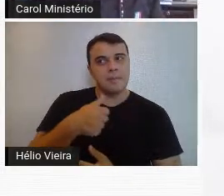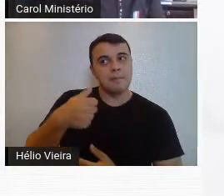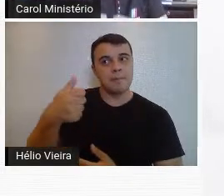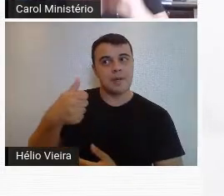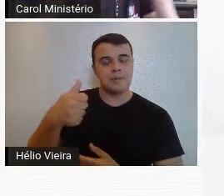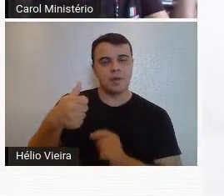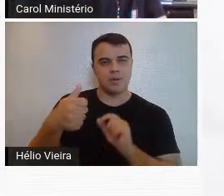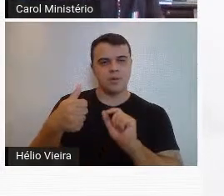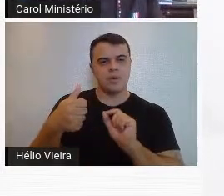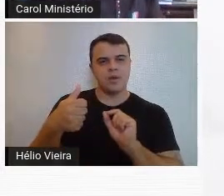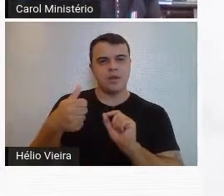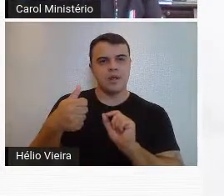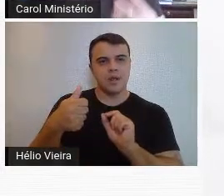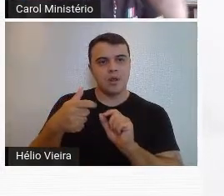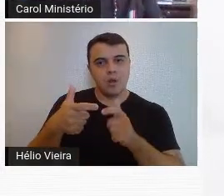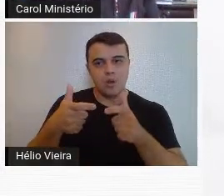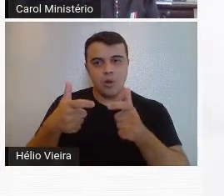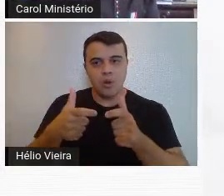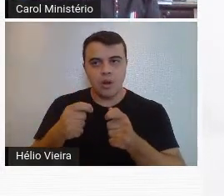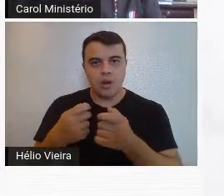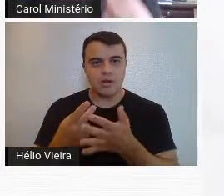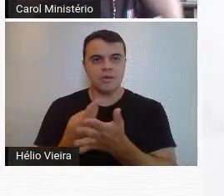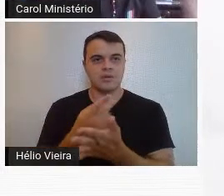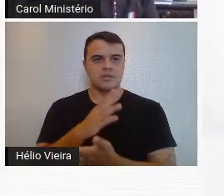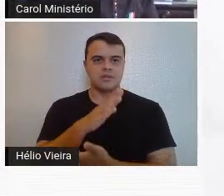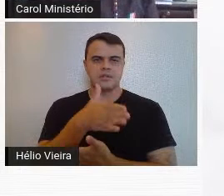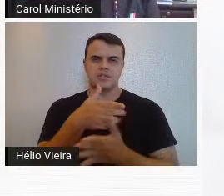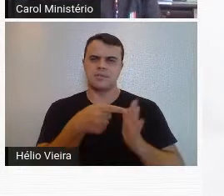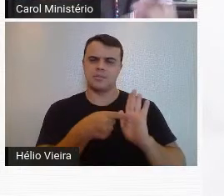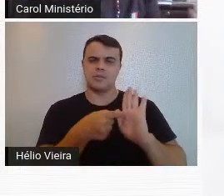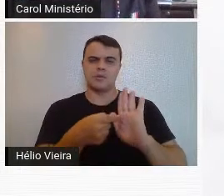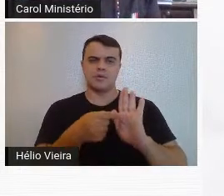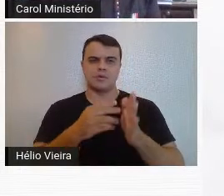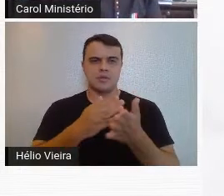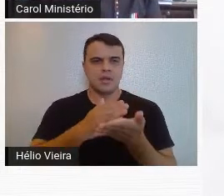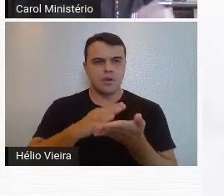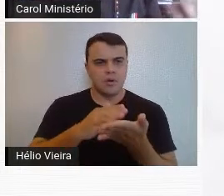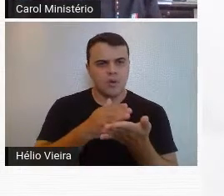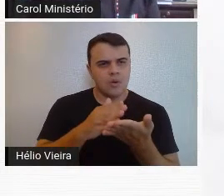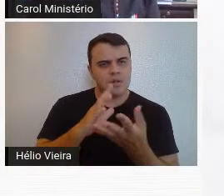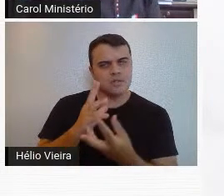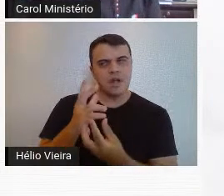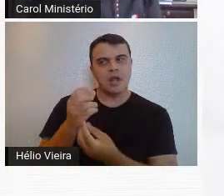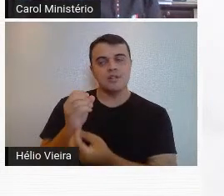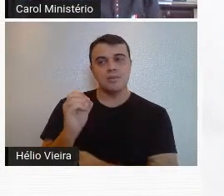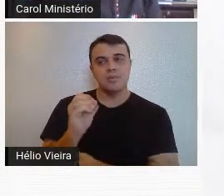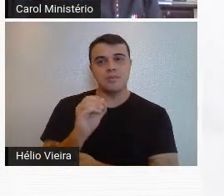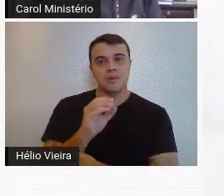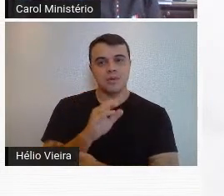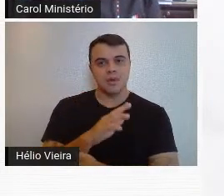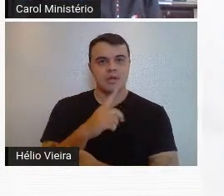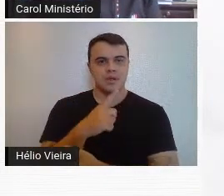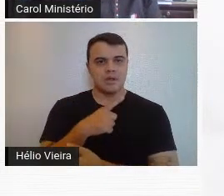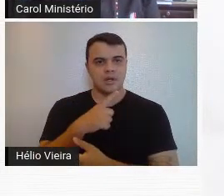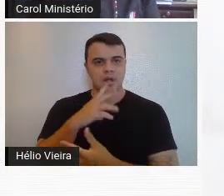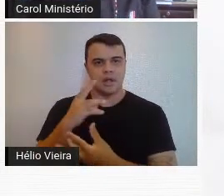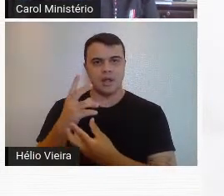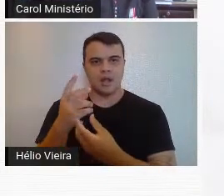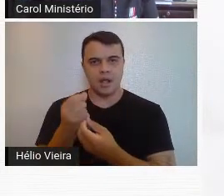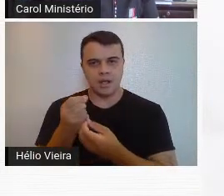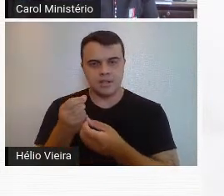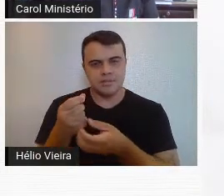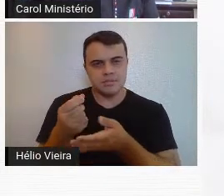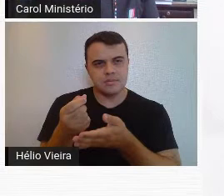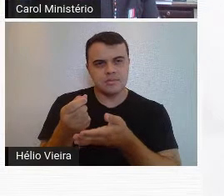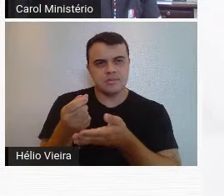evento que já aparece com alguns traços de arte moderna, de modernidade nas artes plásticas,